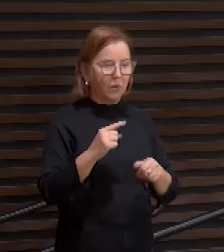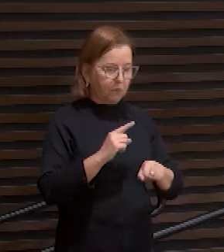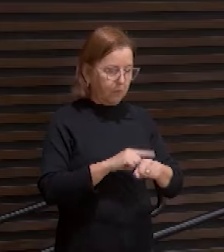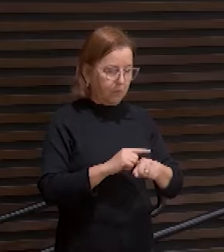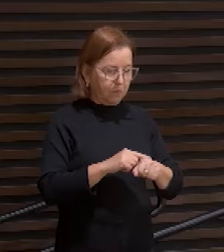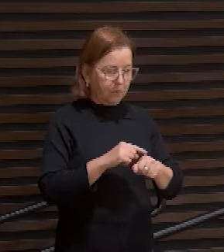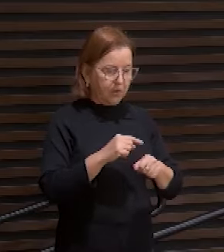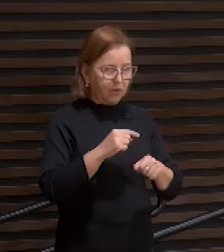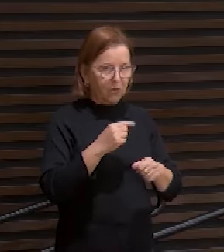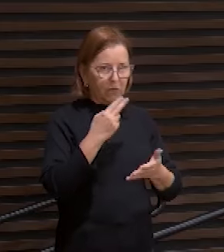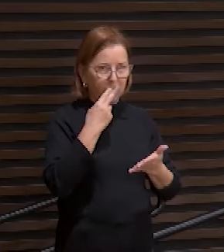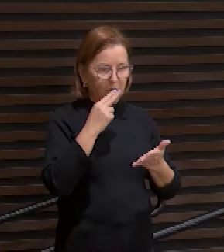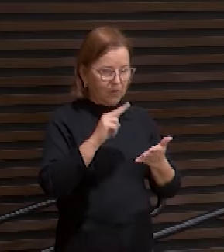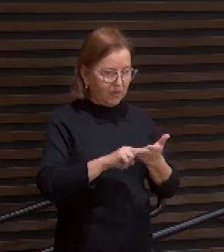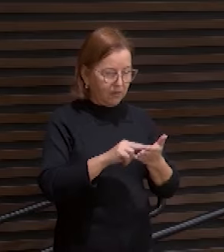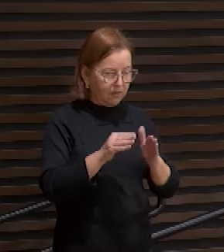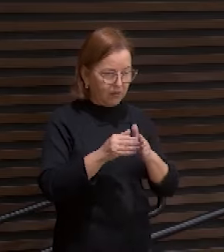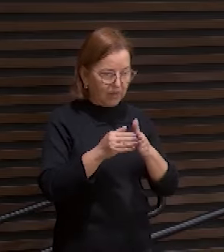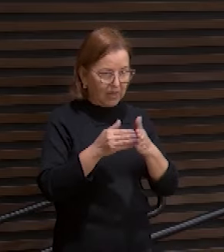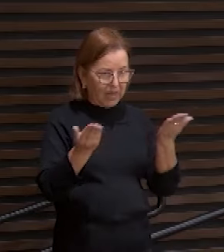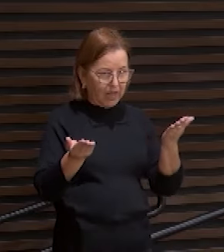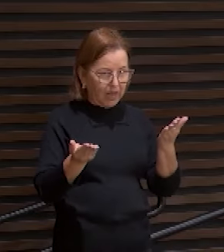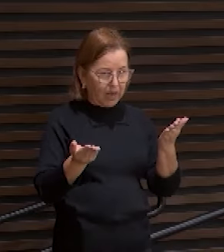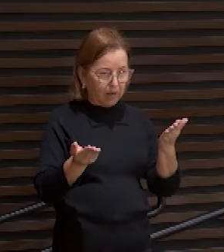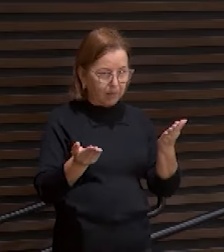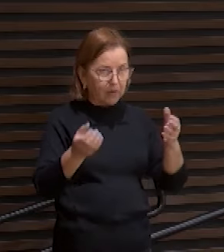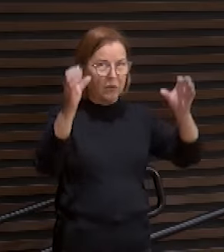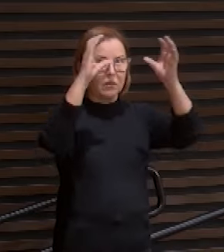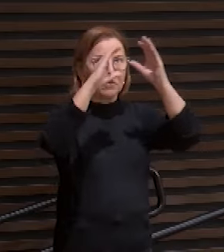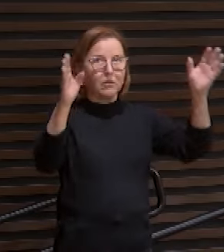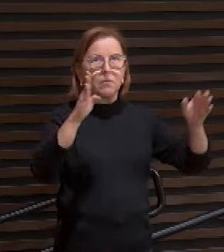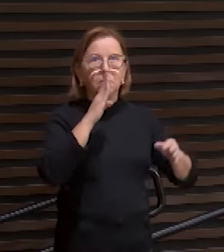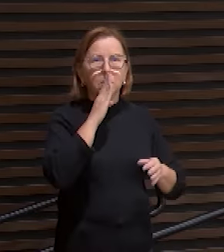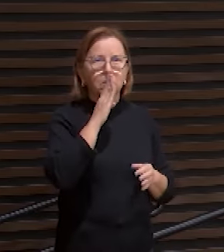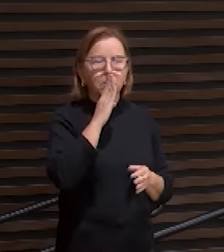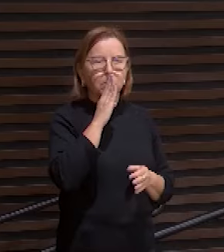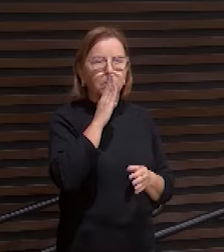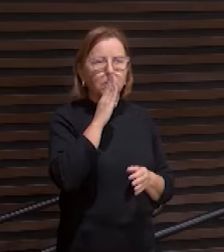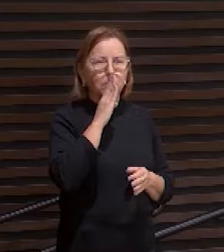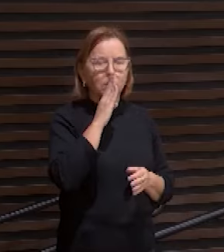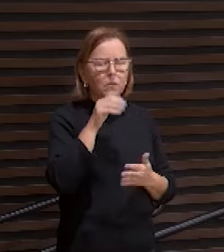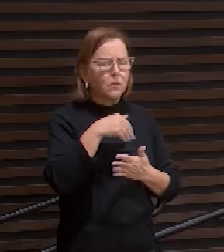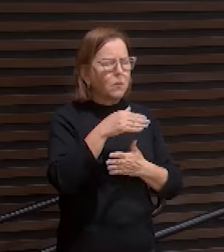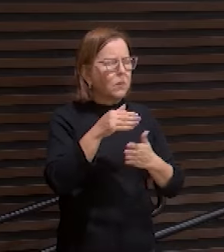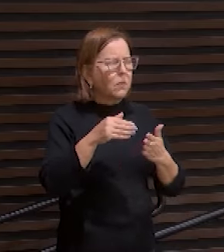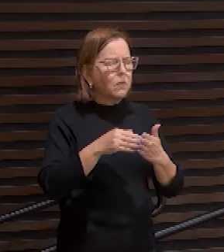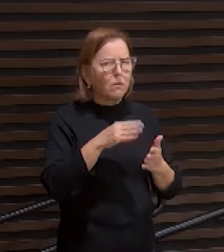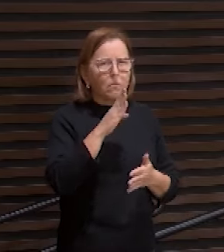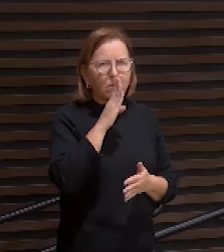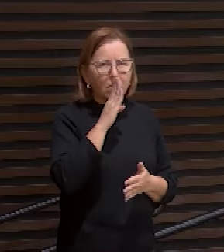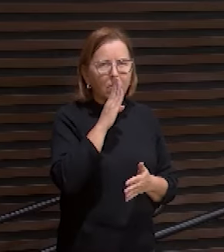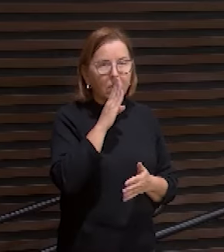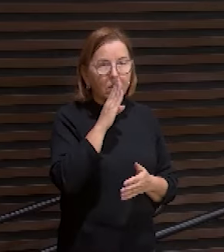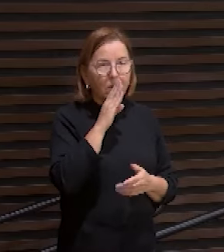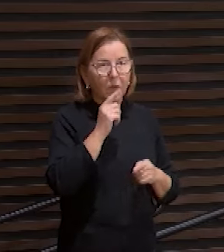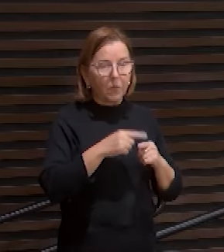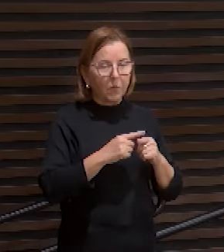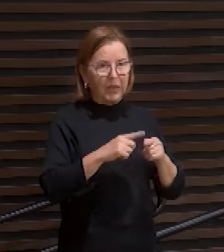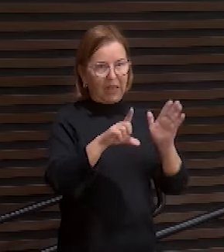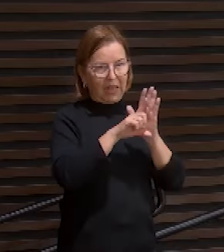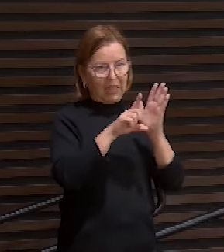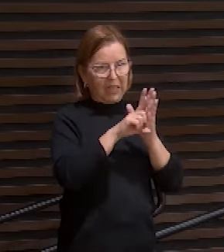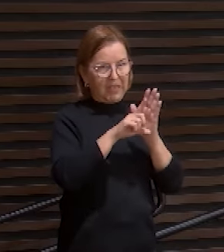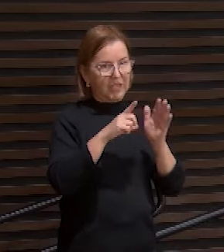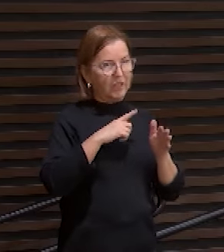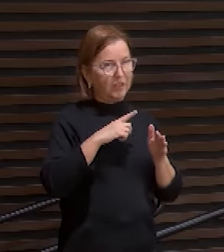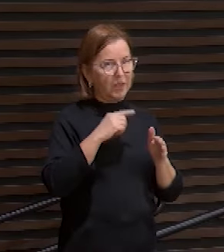dia do juízo não vai ter ah senhor mas eu fiz aquilo não toda a boca vai se calar porque a lei existe para